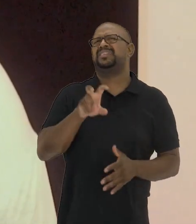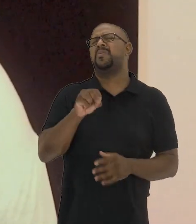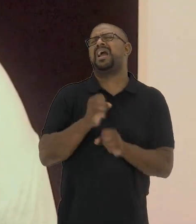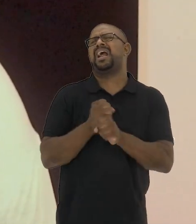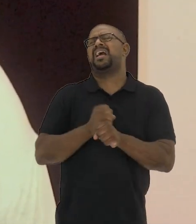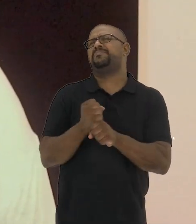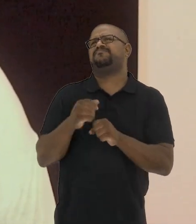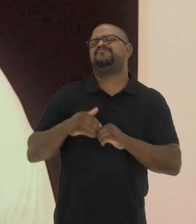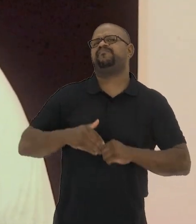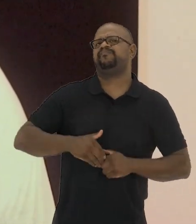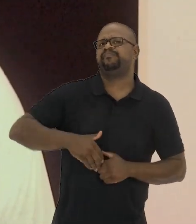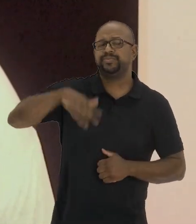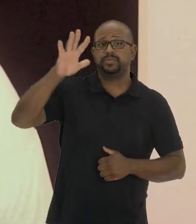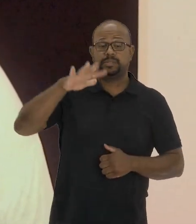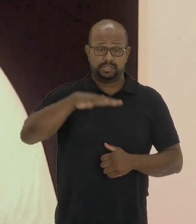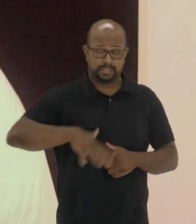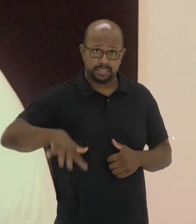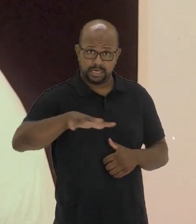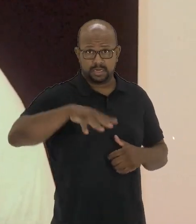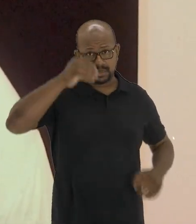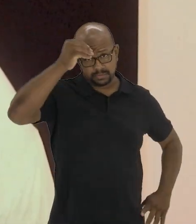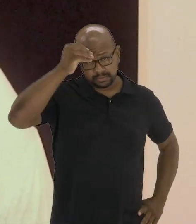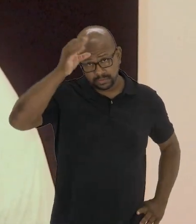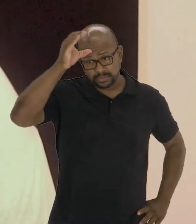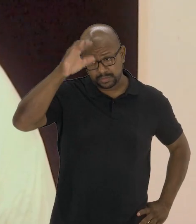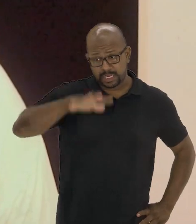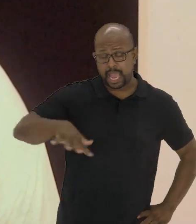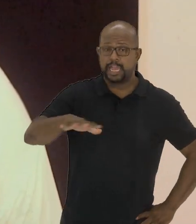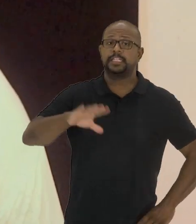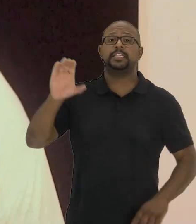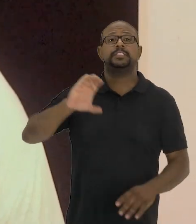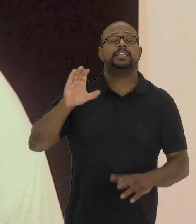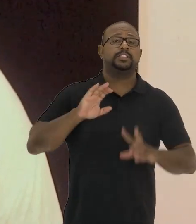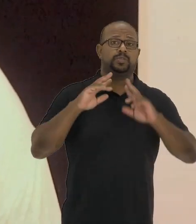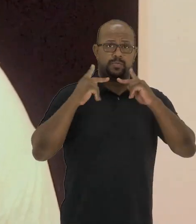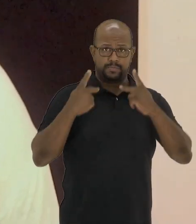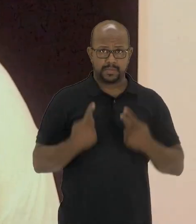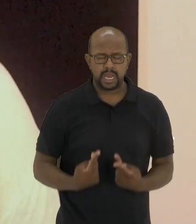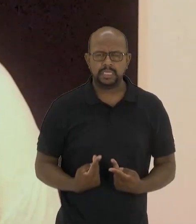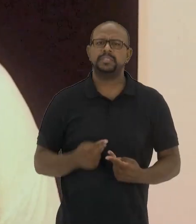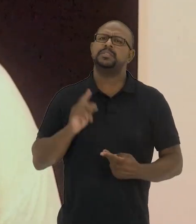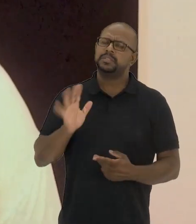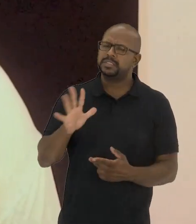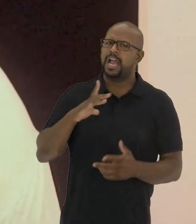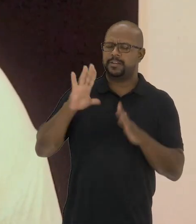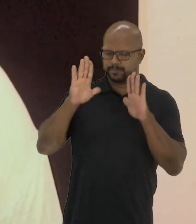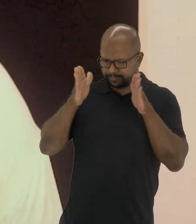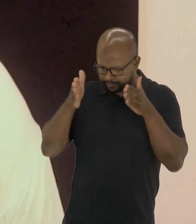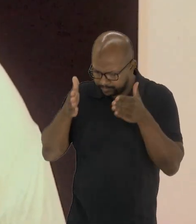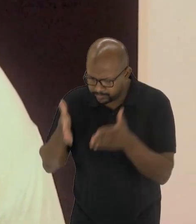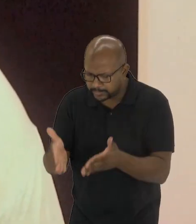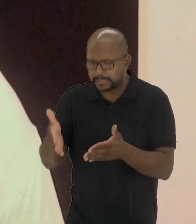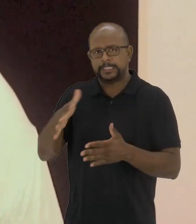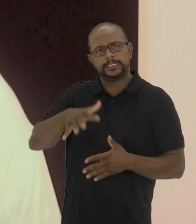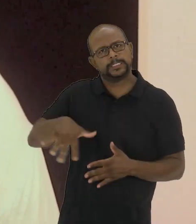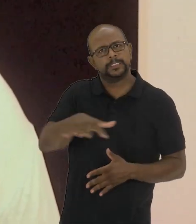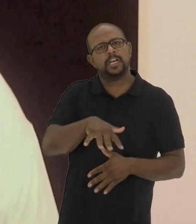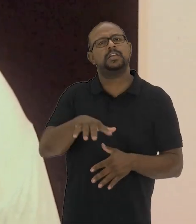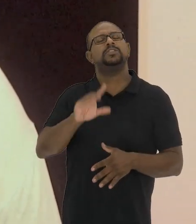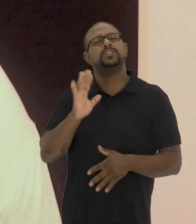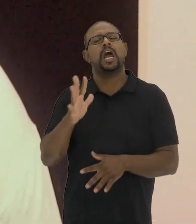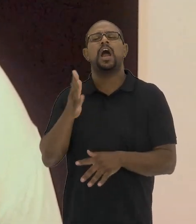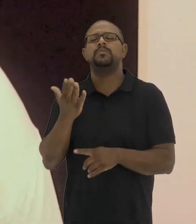pesquisa. Há mais de 50 anos, campos do conhecimento e das áreas das ciências humanas vêm se